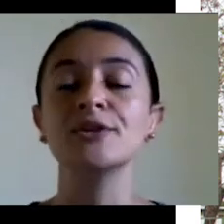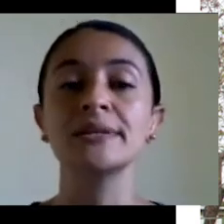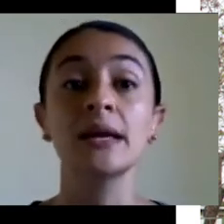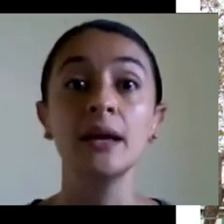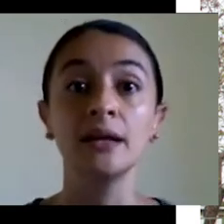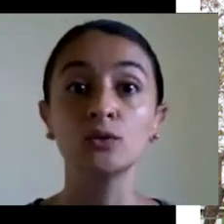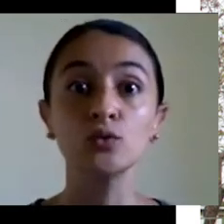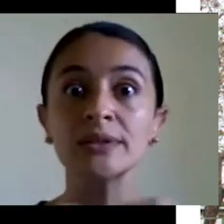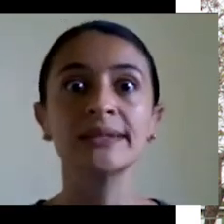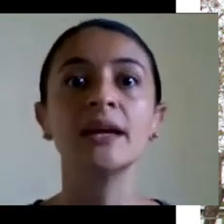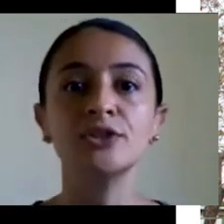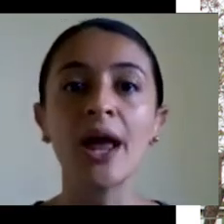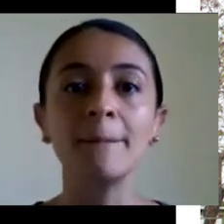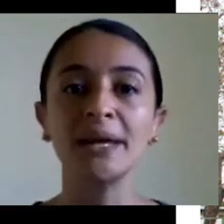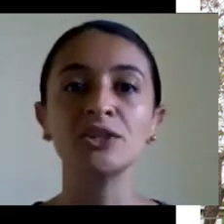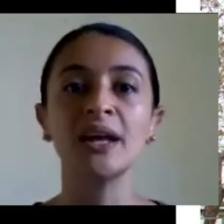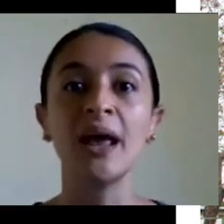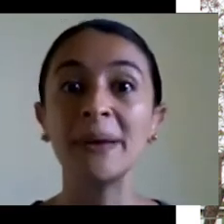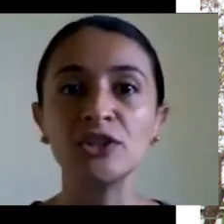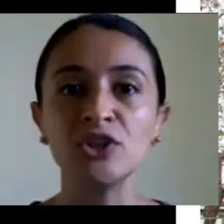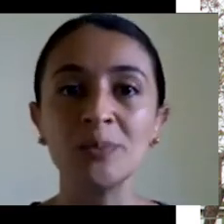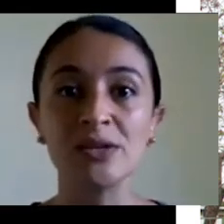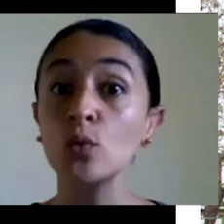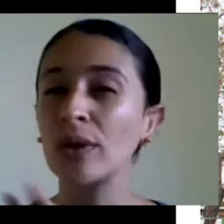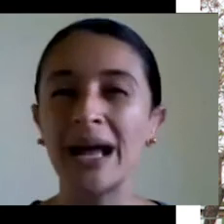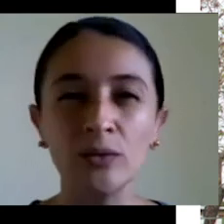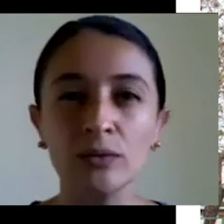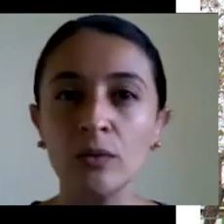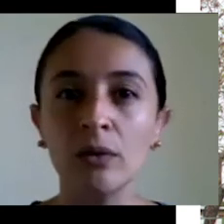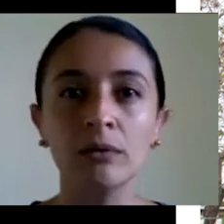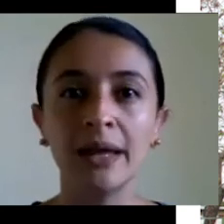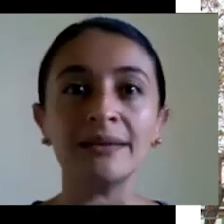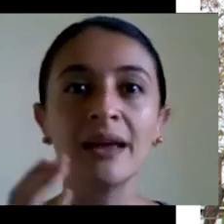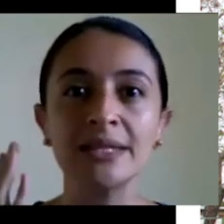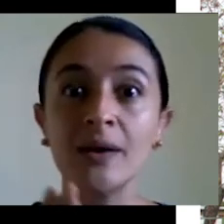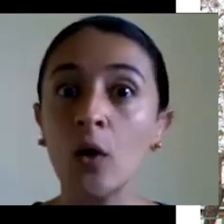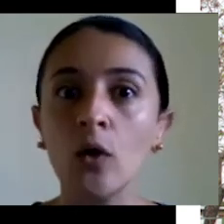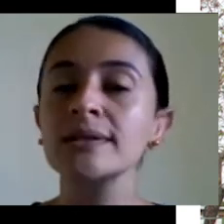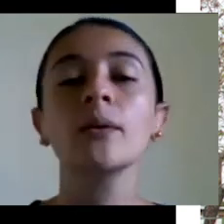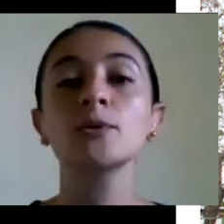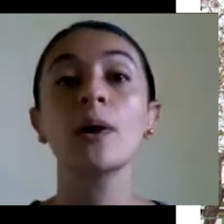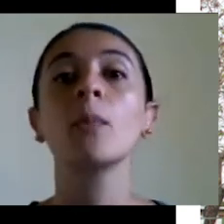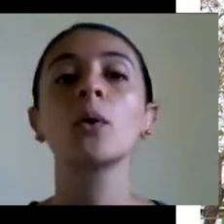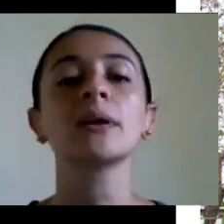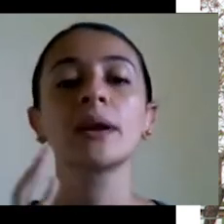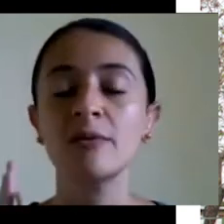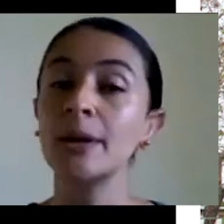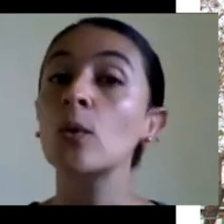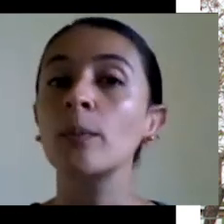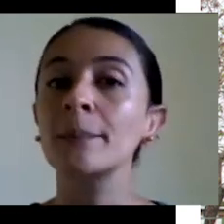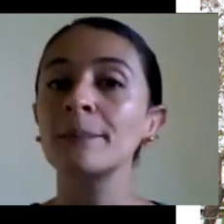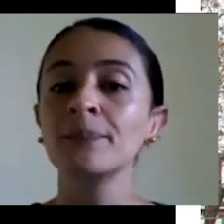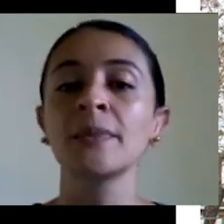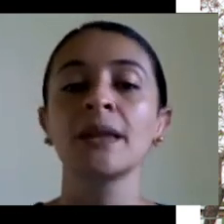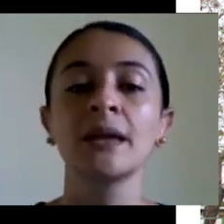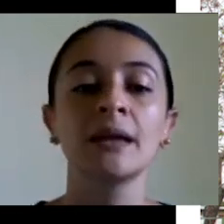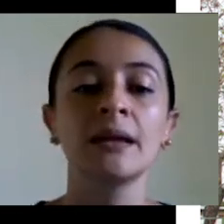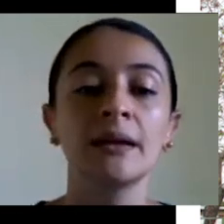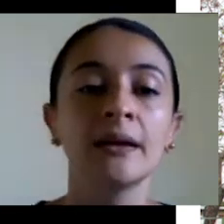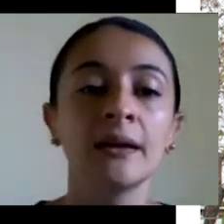alérgicas. Então, tudo assim. De repente, né? Repentina. Precisa de um cuidado. Não é intervenção agora. Senão, a pessoa morre e leva pra UPA.